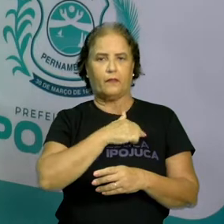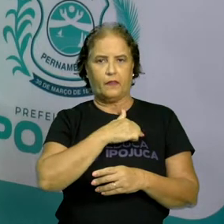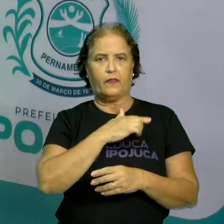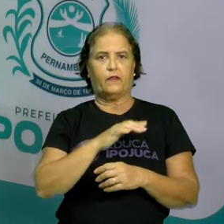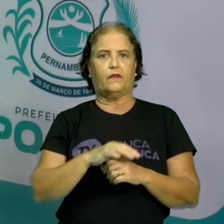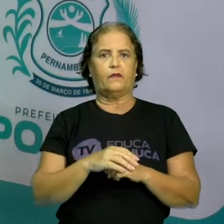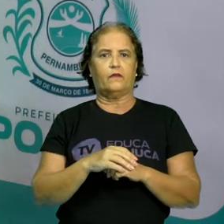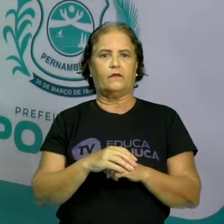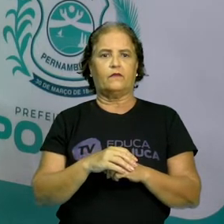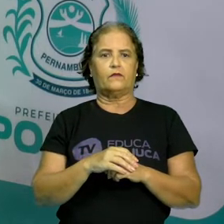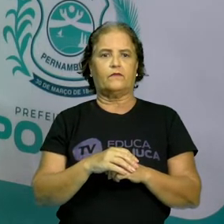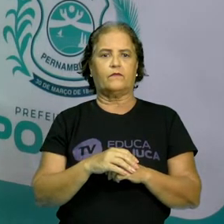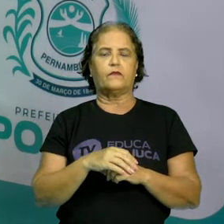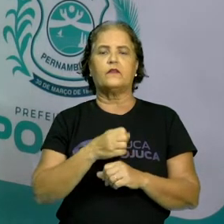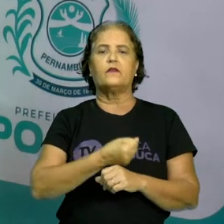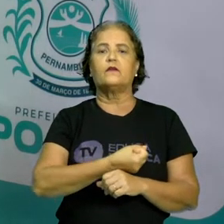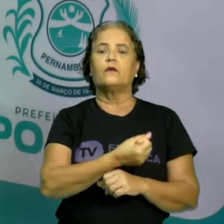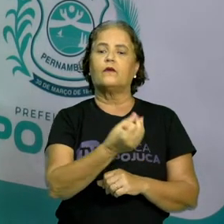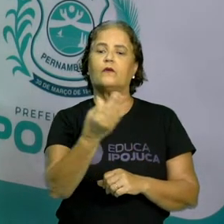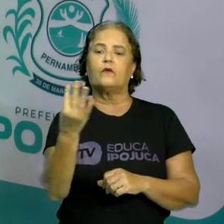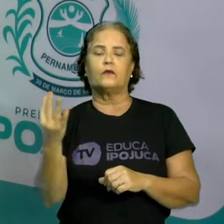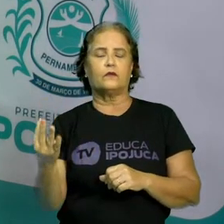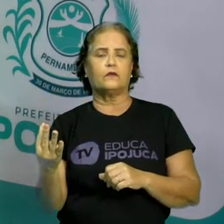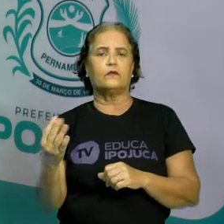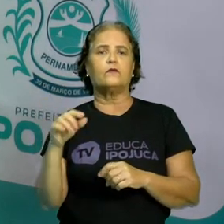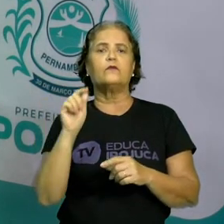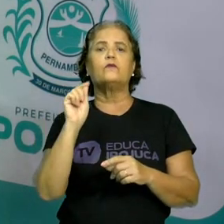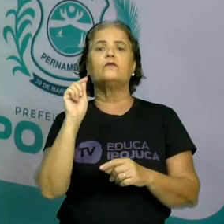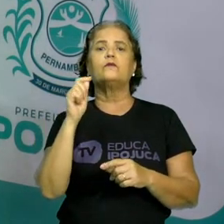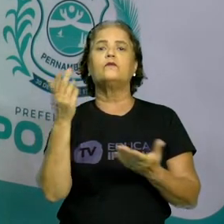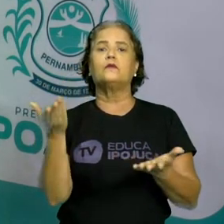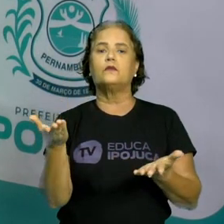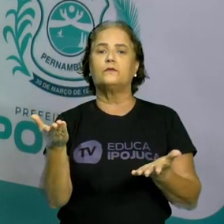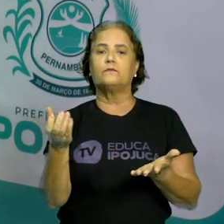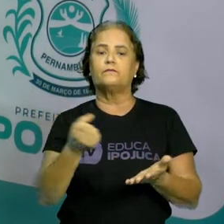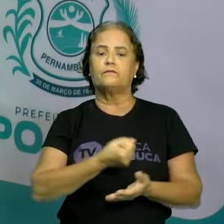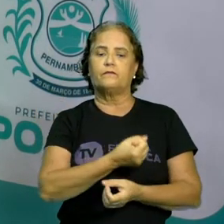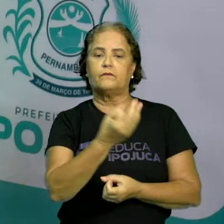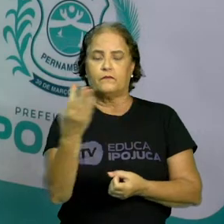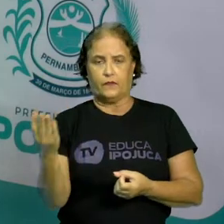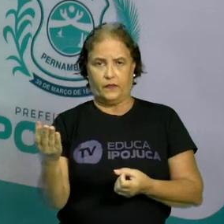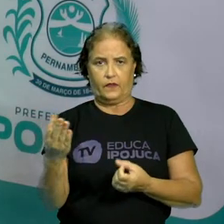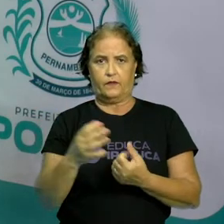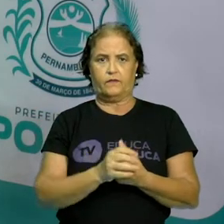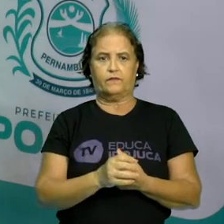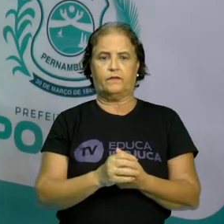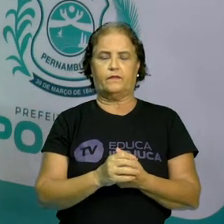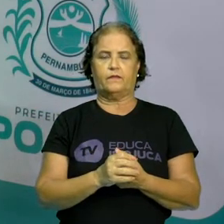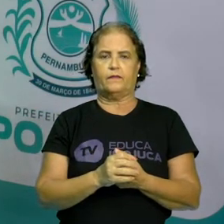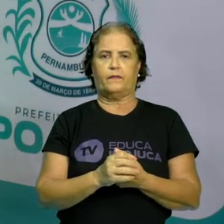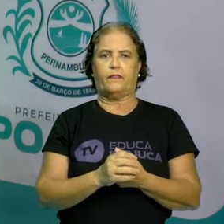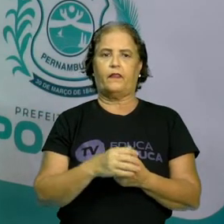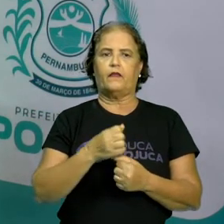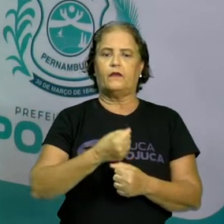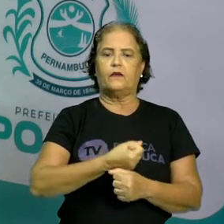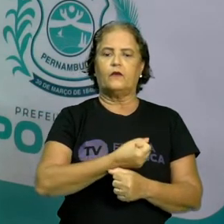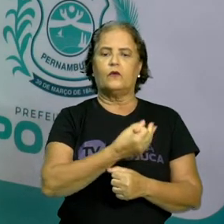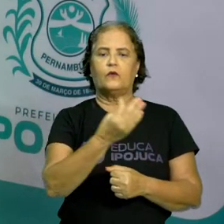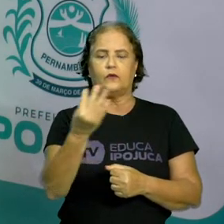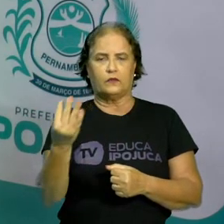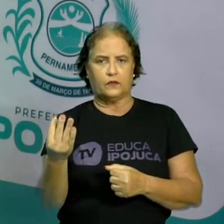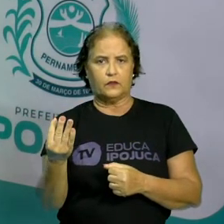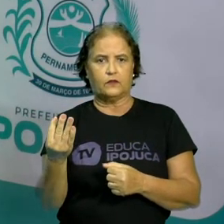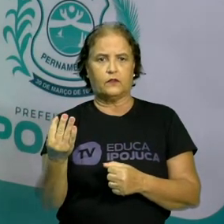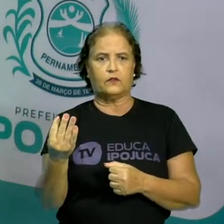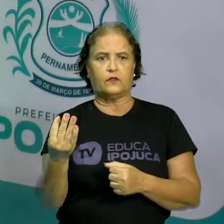E a quantidade, crianças? O que é quantidade? Bom, quantidade é uma propriedade